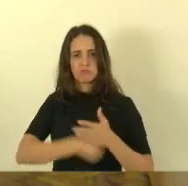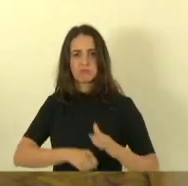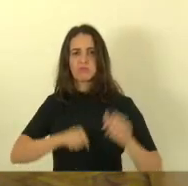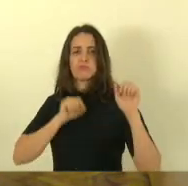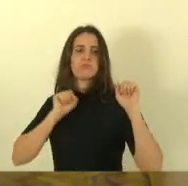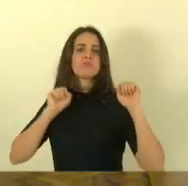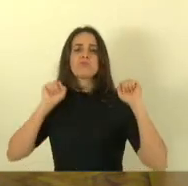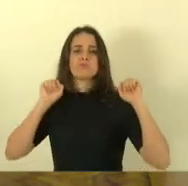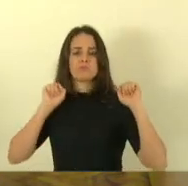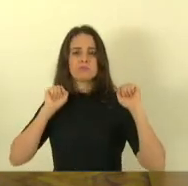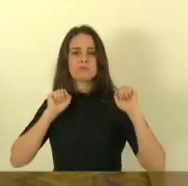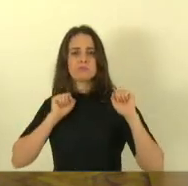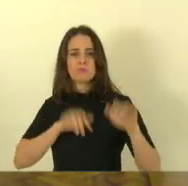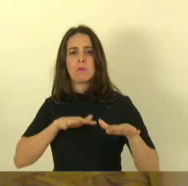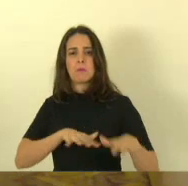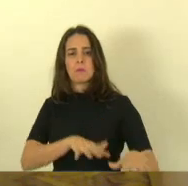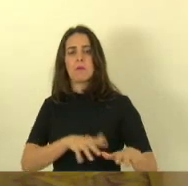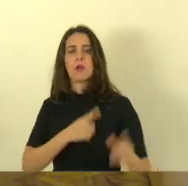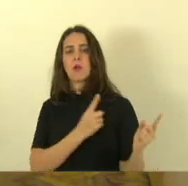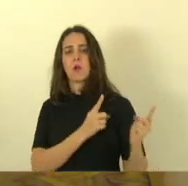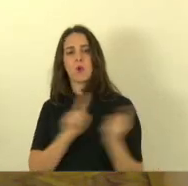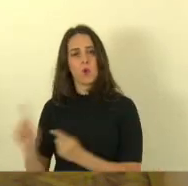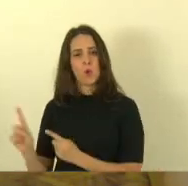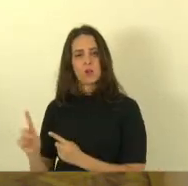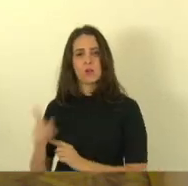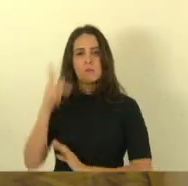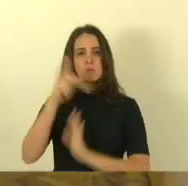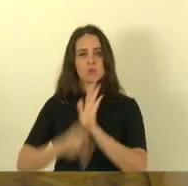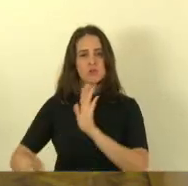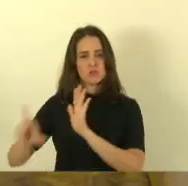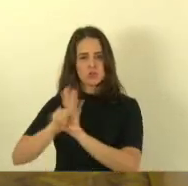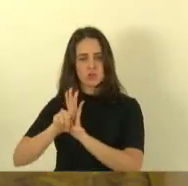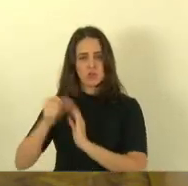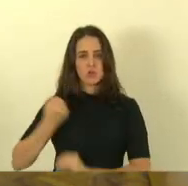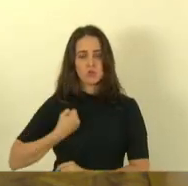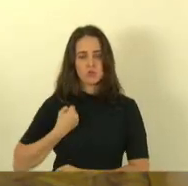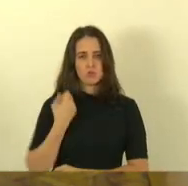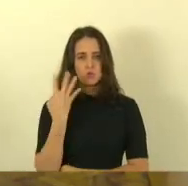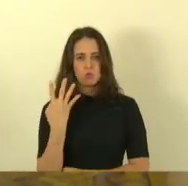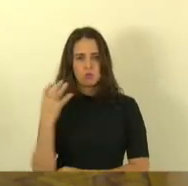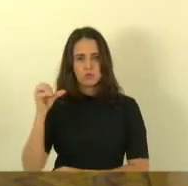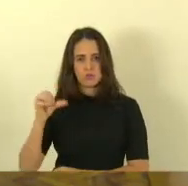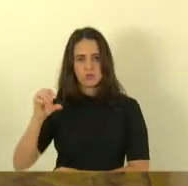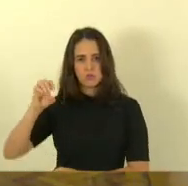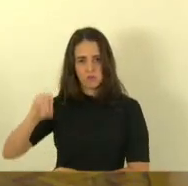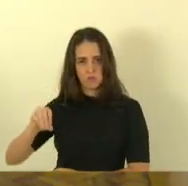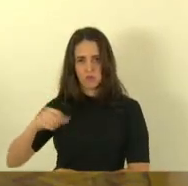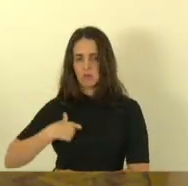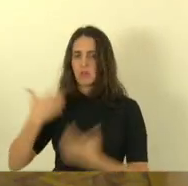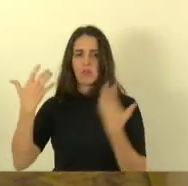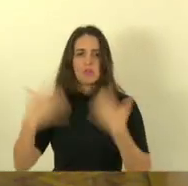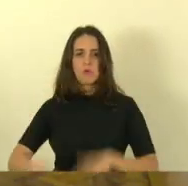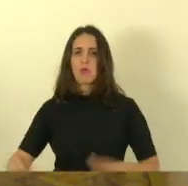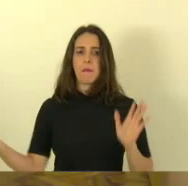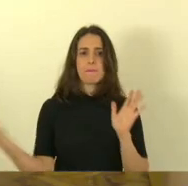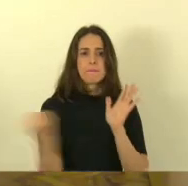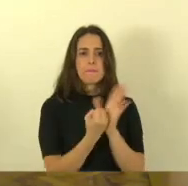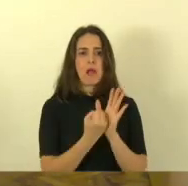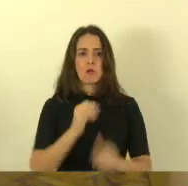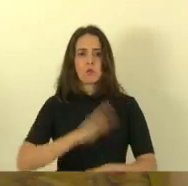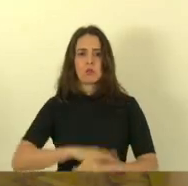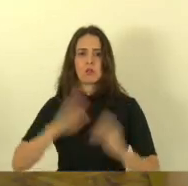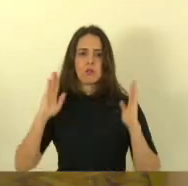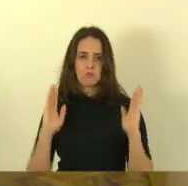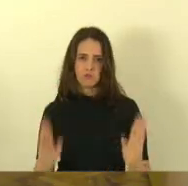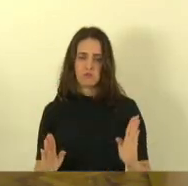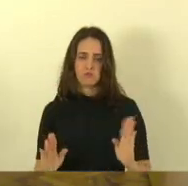Aracruz contra a PL 419 e não ao marco temporal quero dizer aqui para todos os deputados